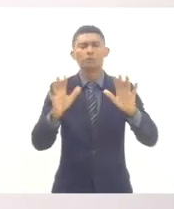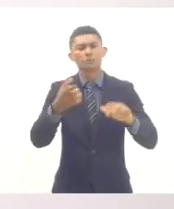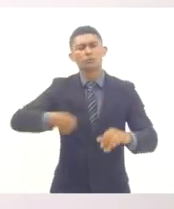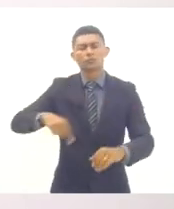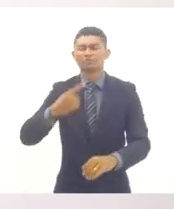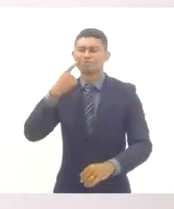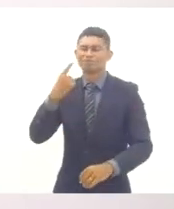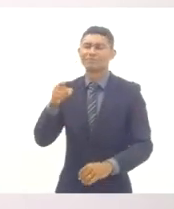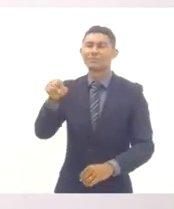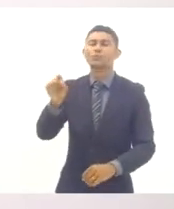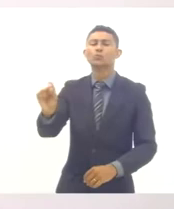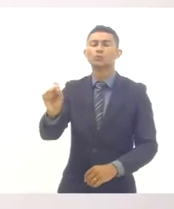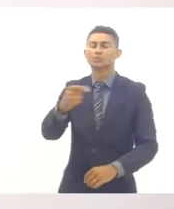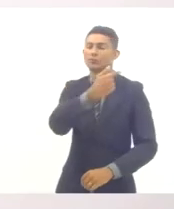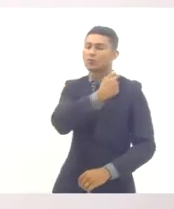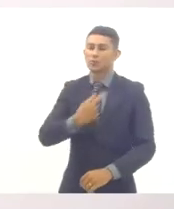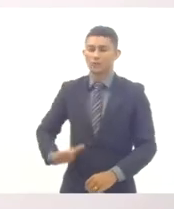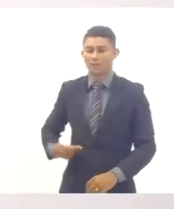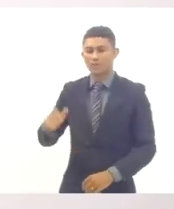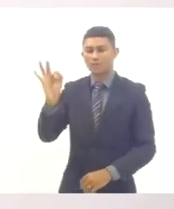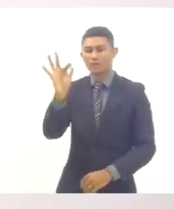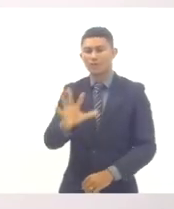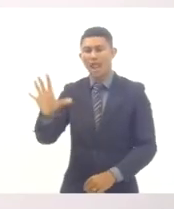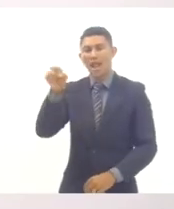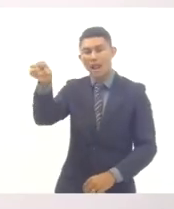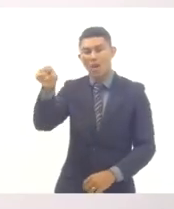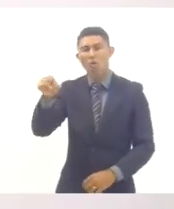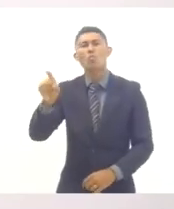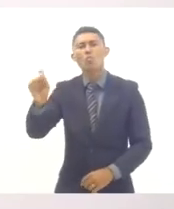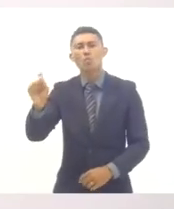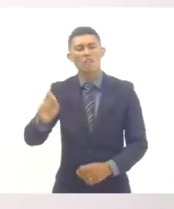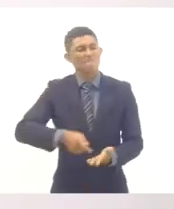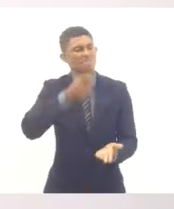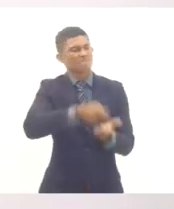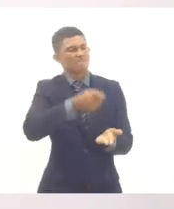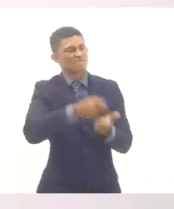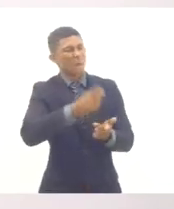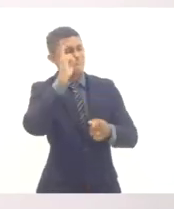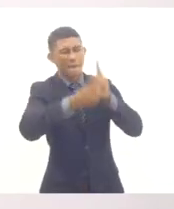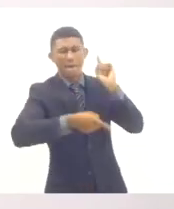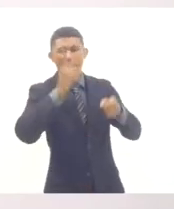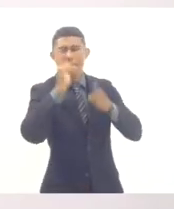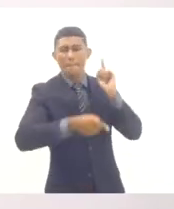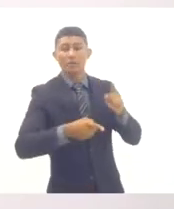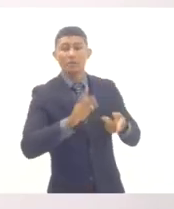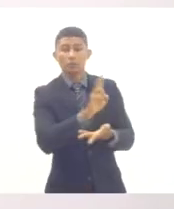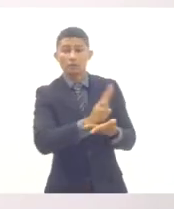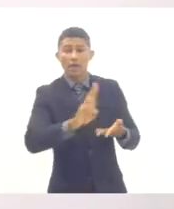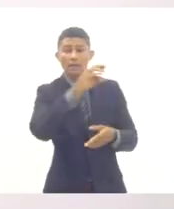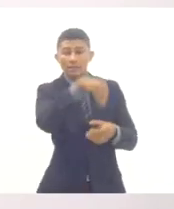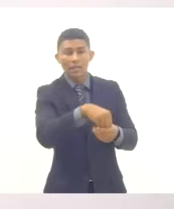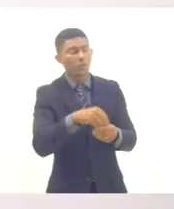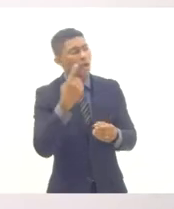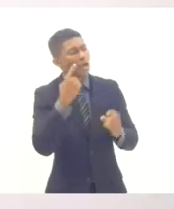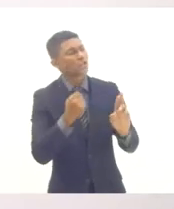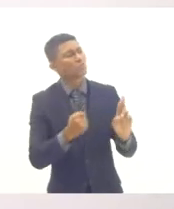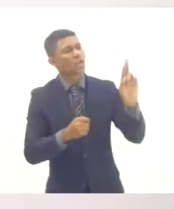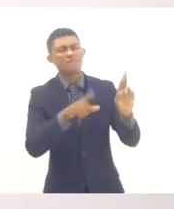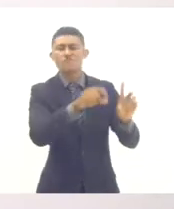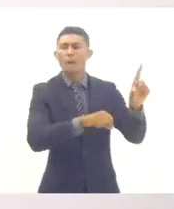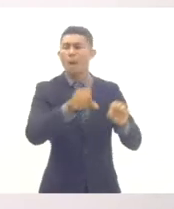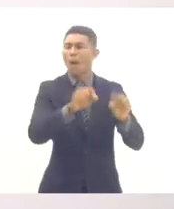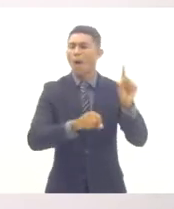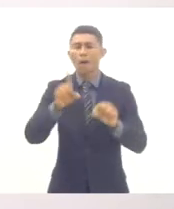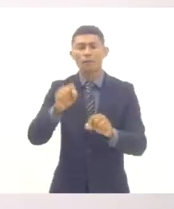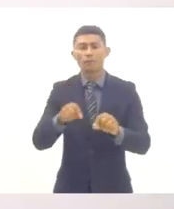imposição, desde reitores, que são impostos às universidades, como também nos estados,